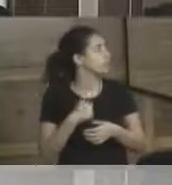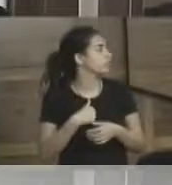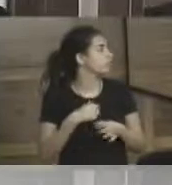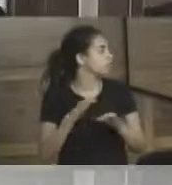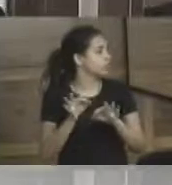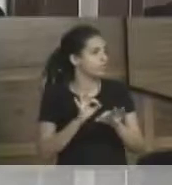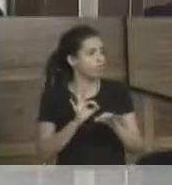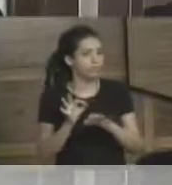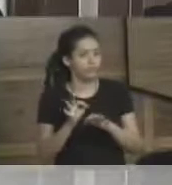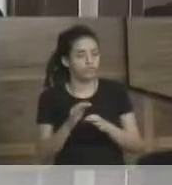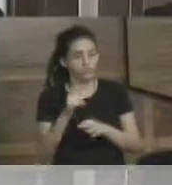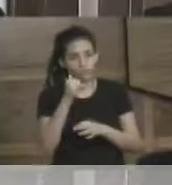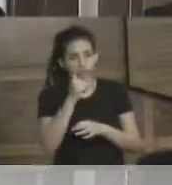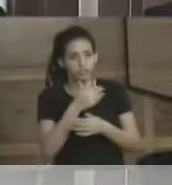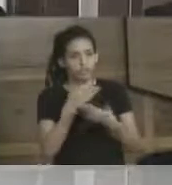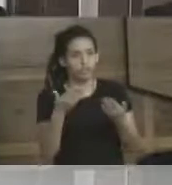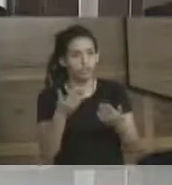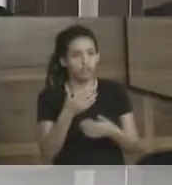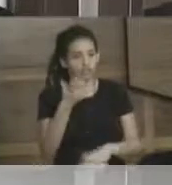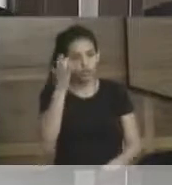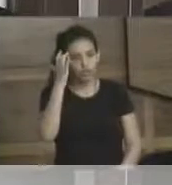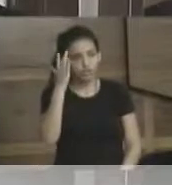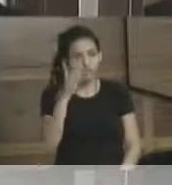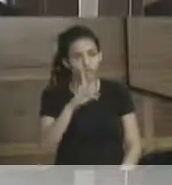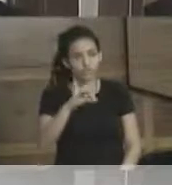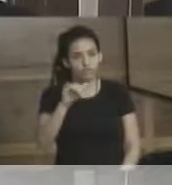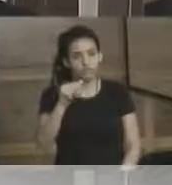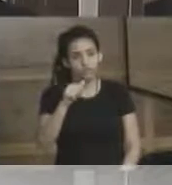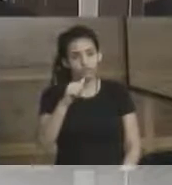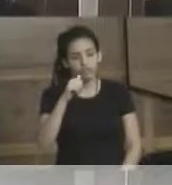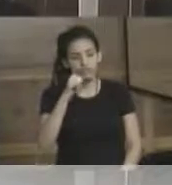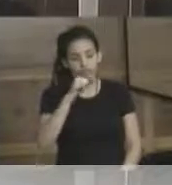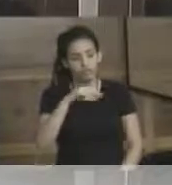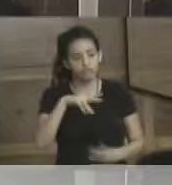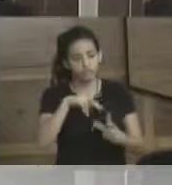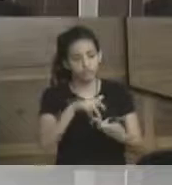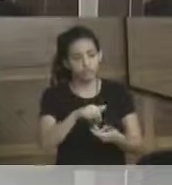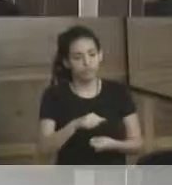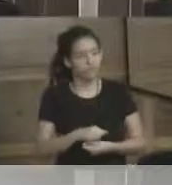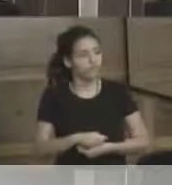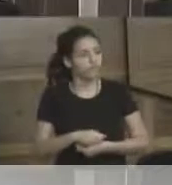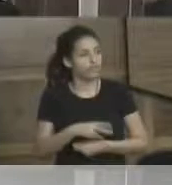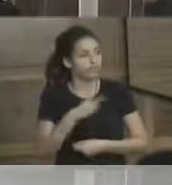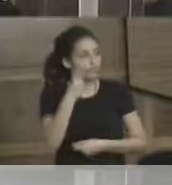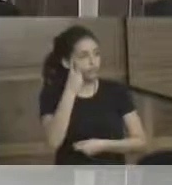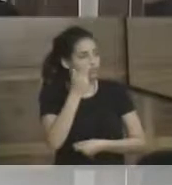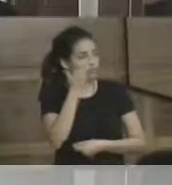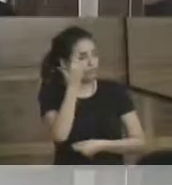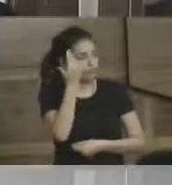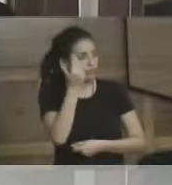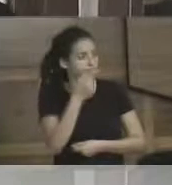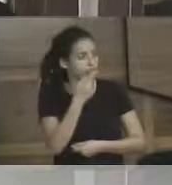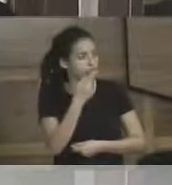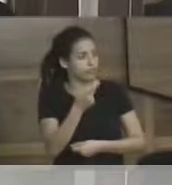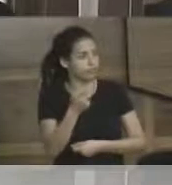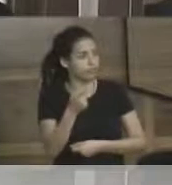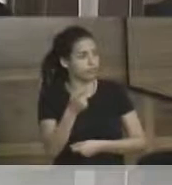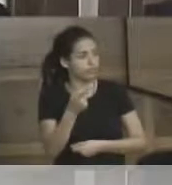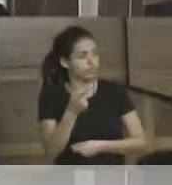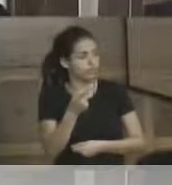aqui para todas as mulheres. Amanhã é o nosso Dia Internacional da Mulher. O vereador Marquinhos Coelho falou uma coisa